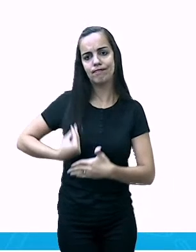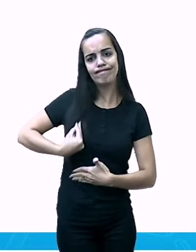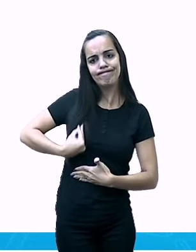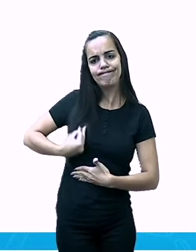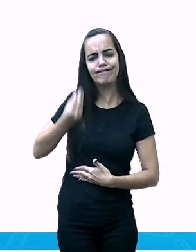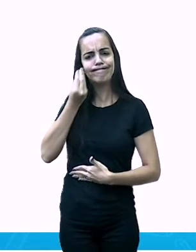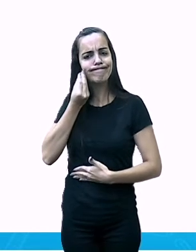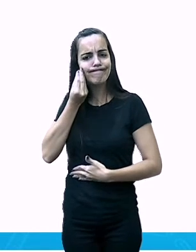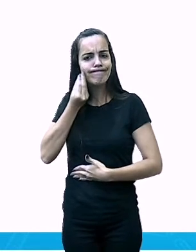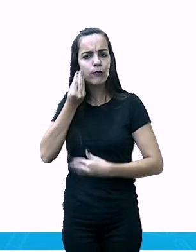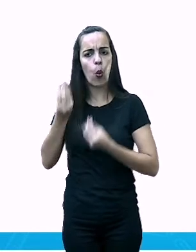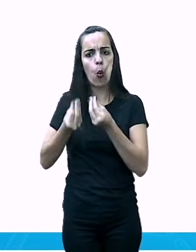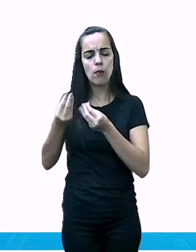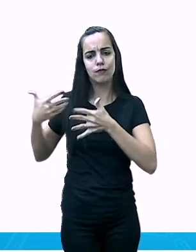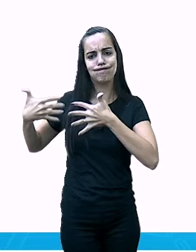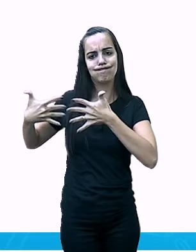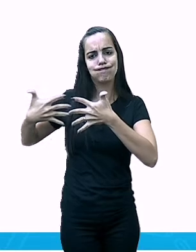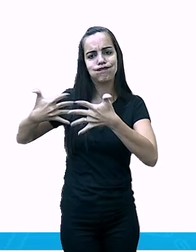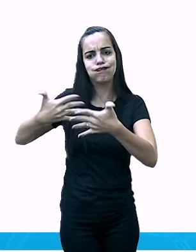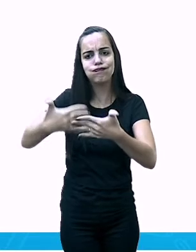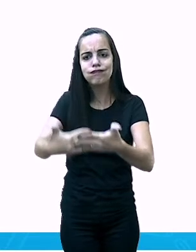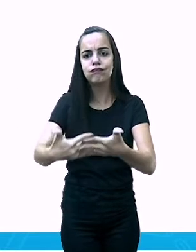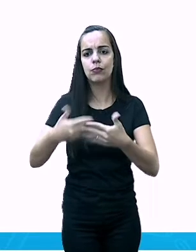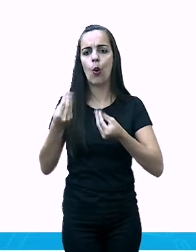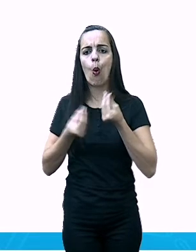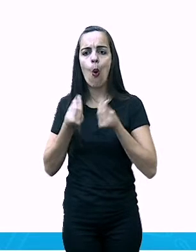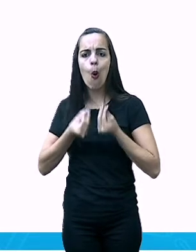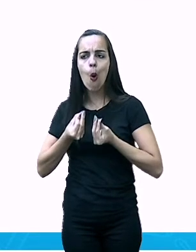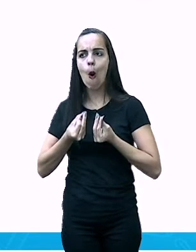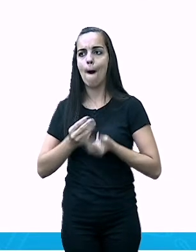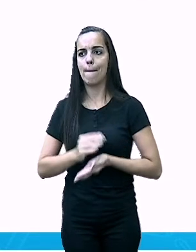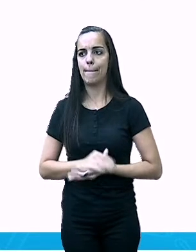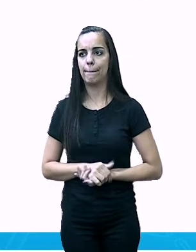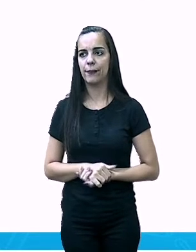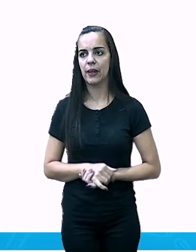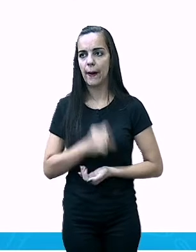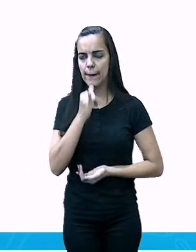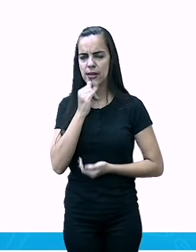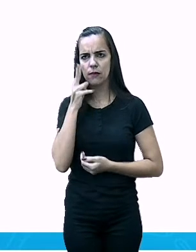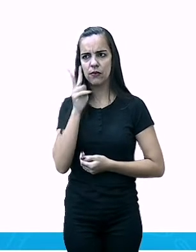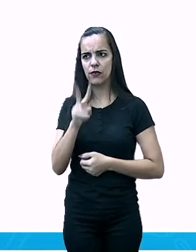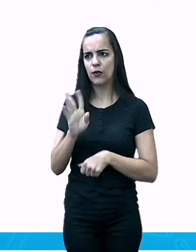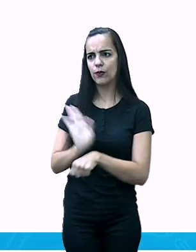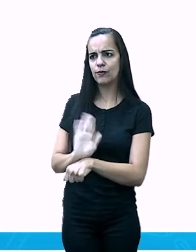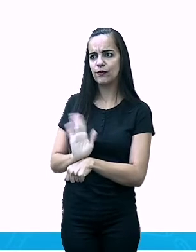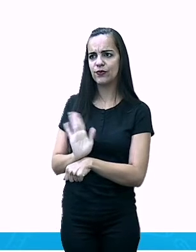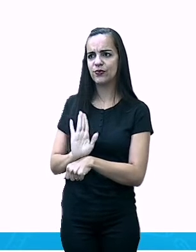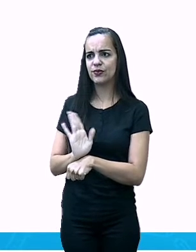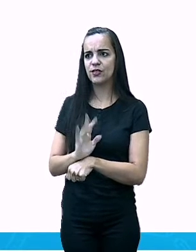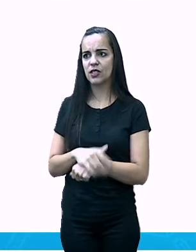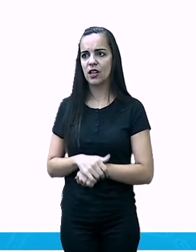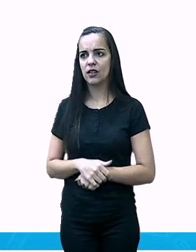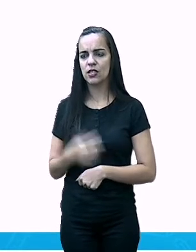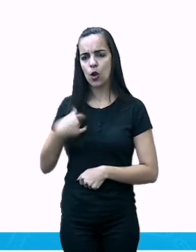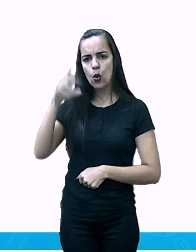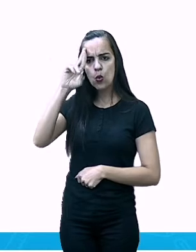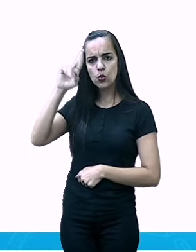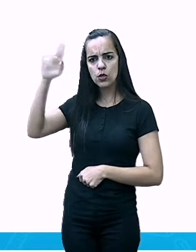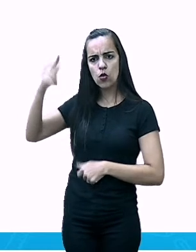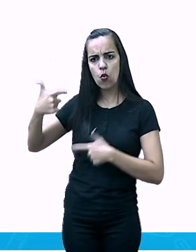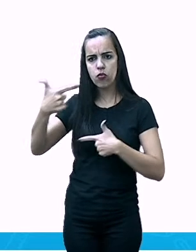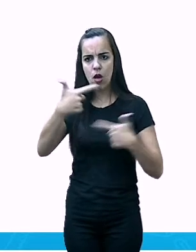alta ou baixa. Tem um filme, Senhor das Armas,